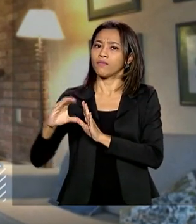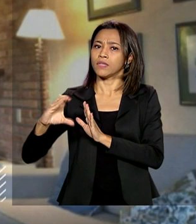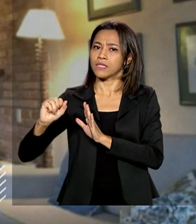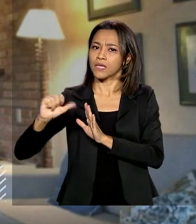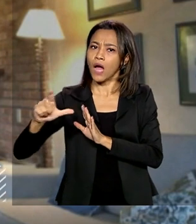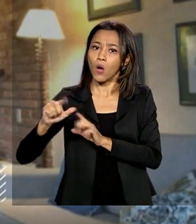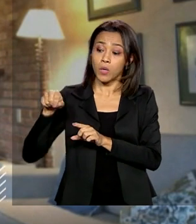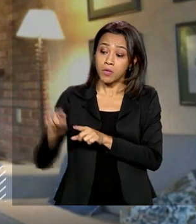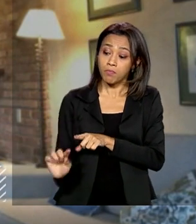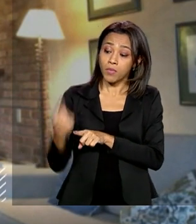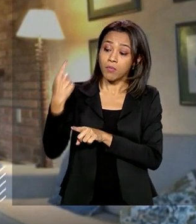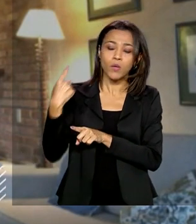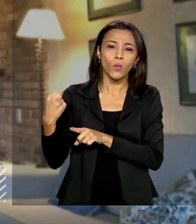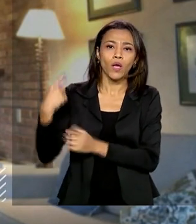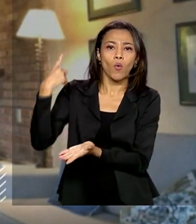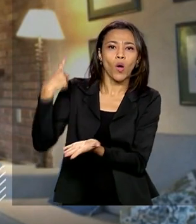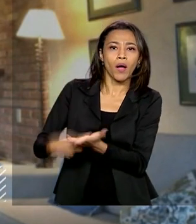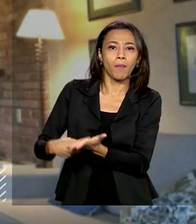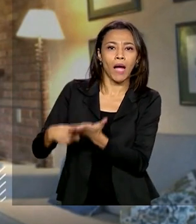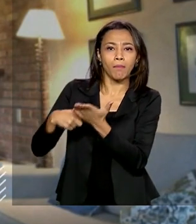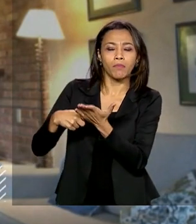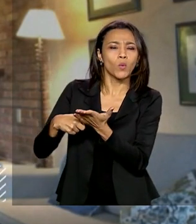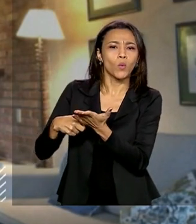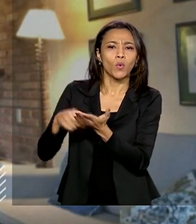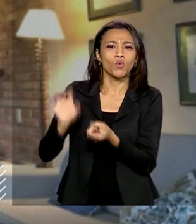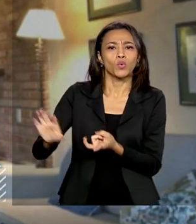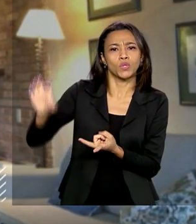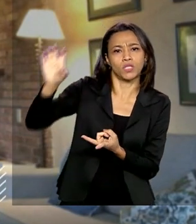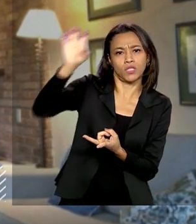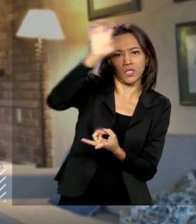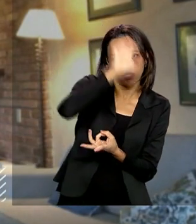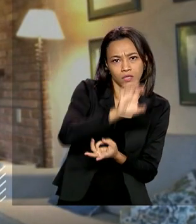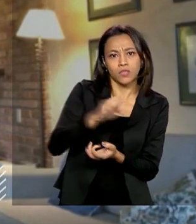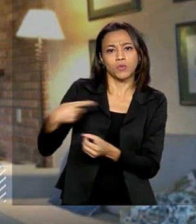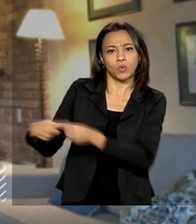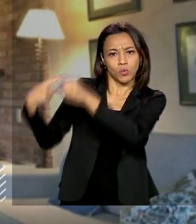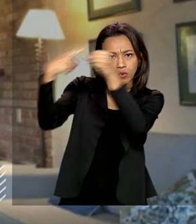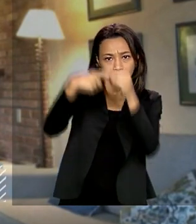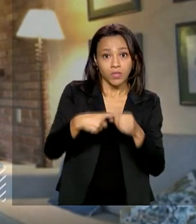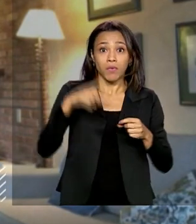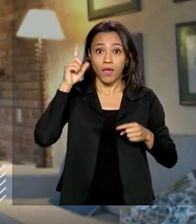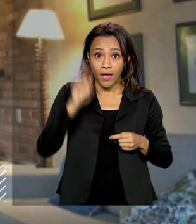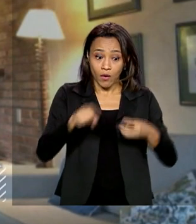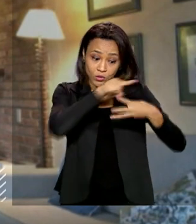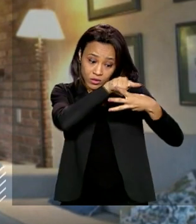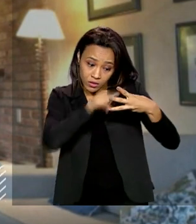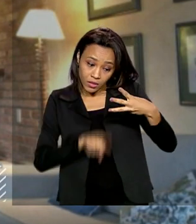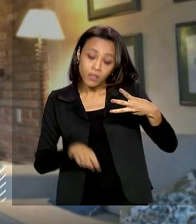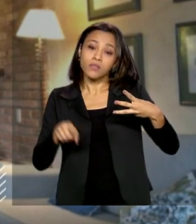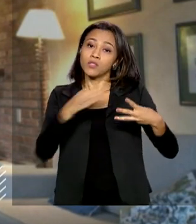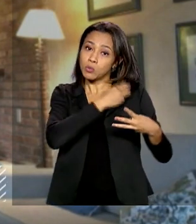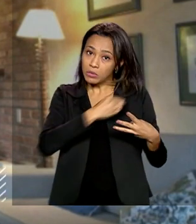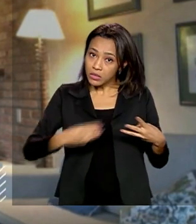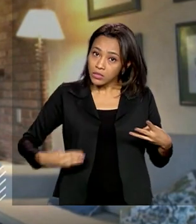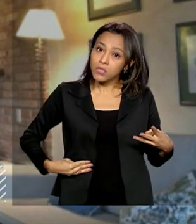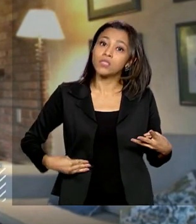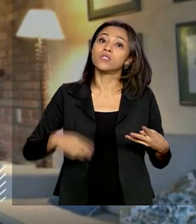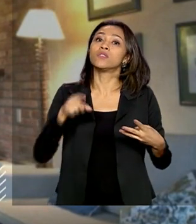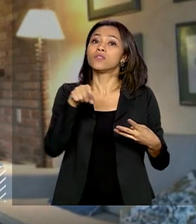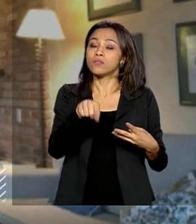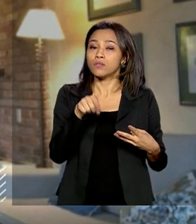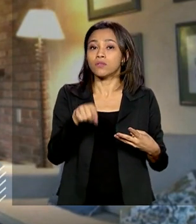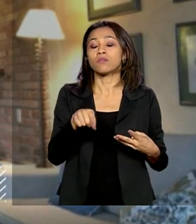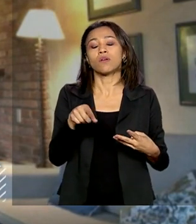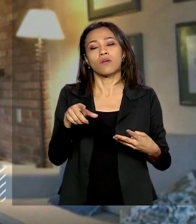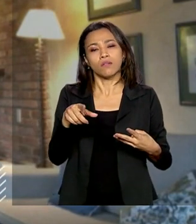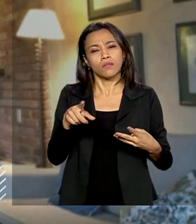pelo Pacto Federativo, que são os três Ds que o ministro Guedes tem insistido, que